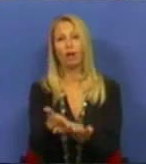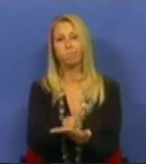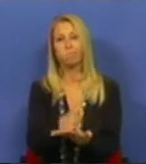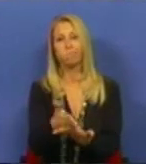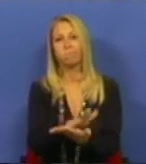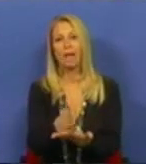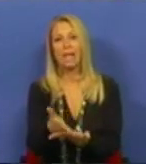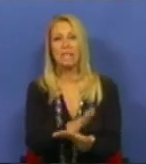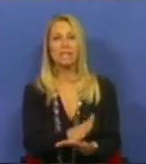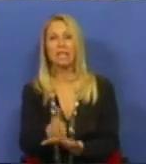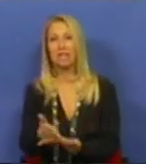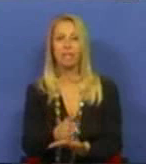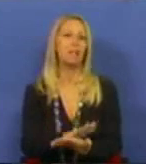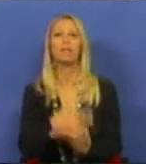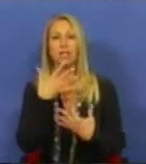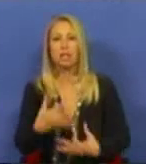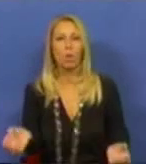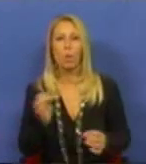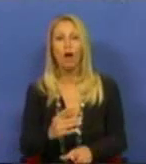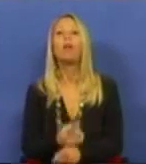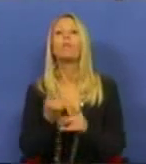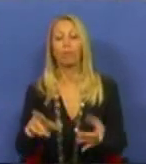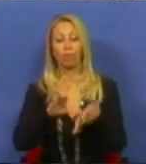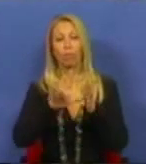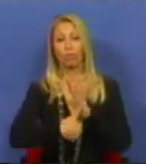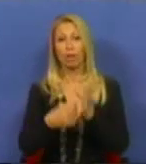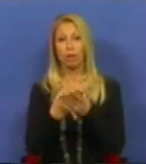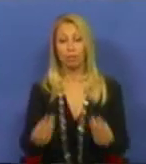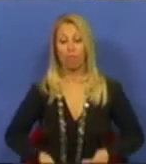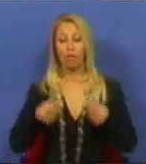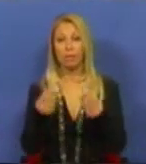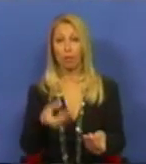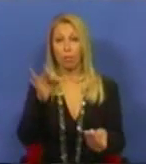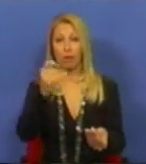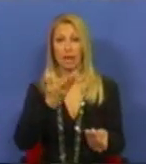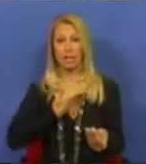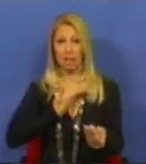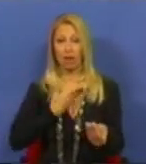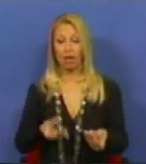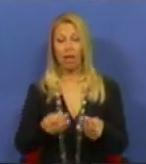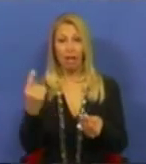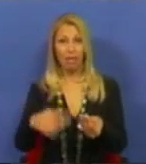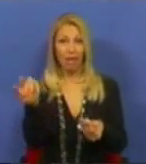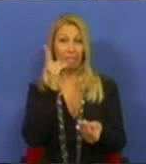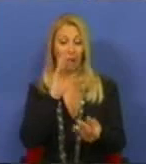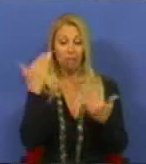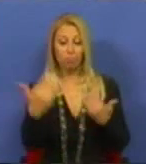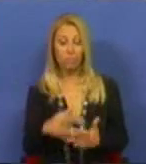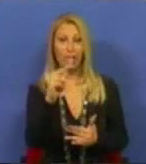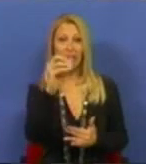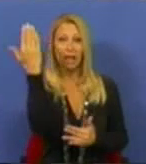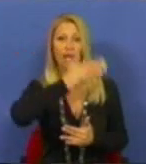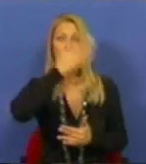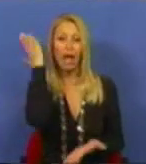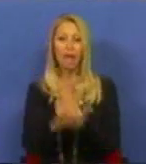porque o projeto de resolução apresentado pelo Partido Social Democrata apresenta um prazo de 30 dias para que